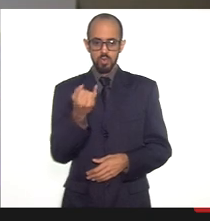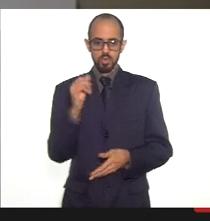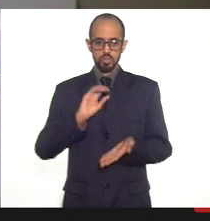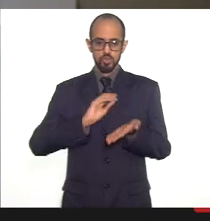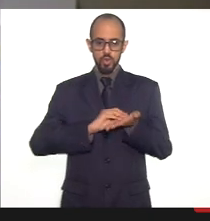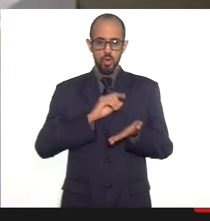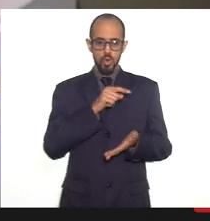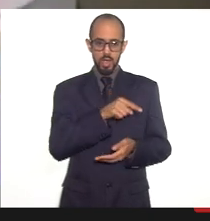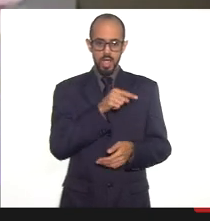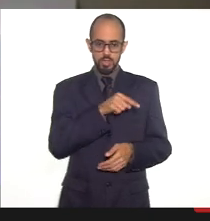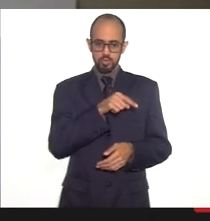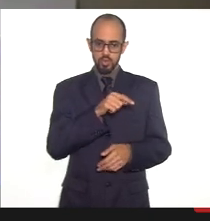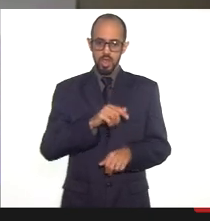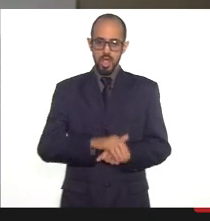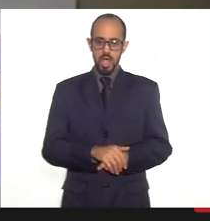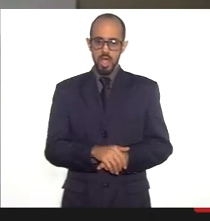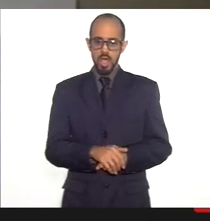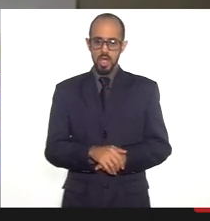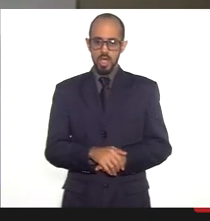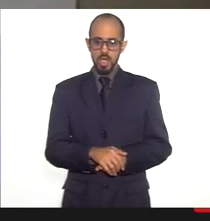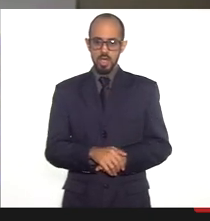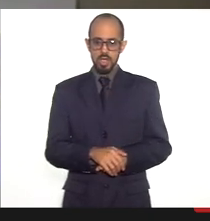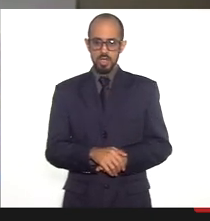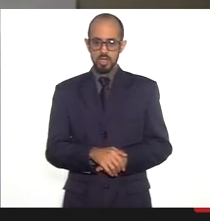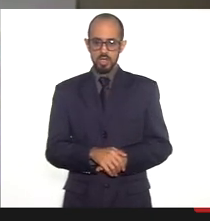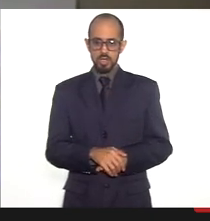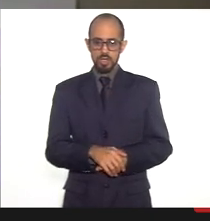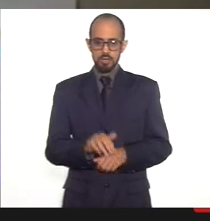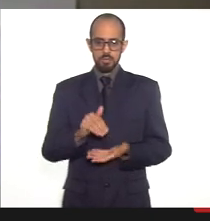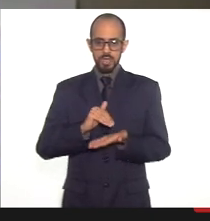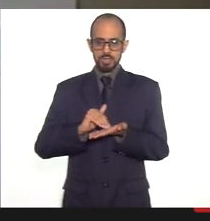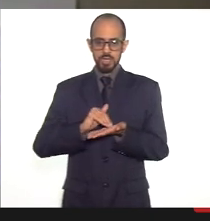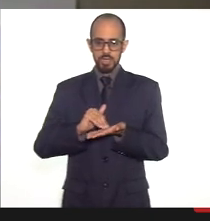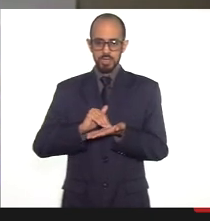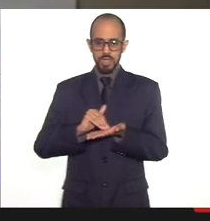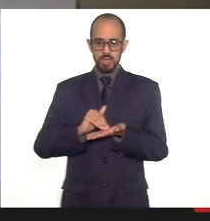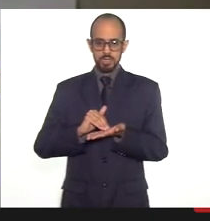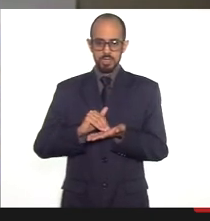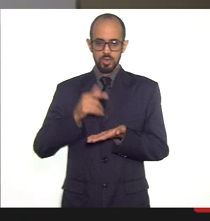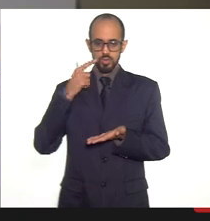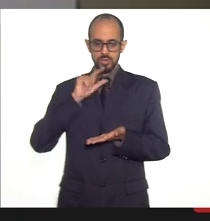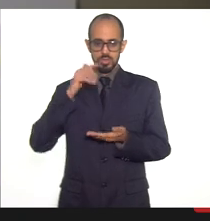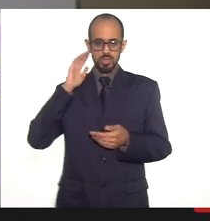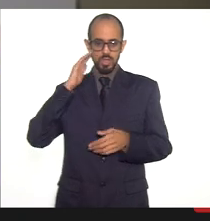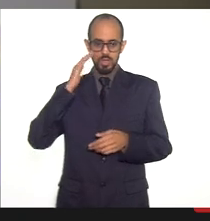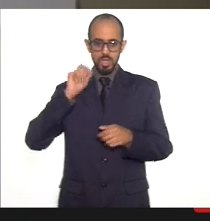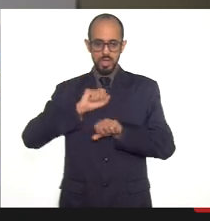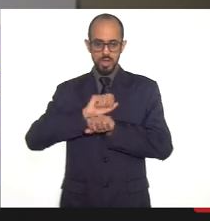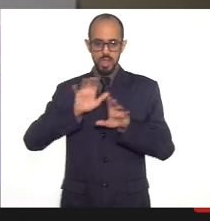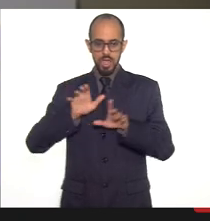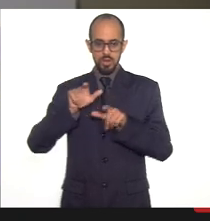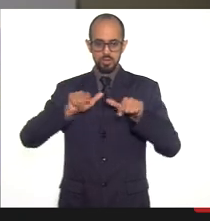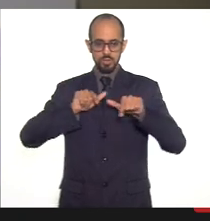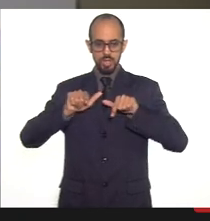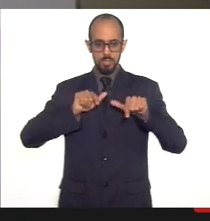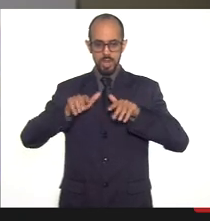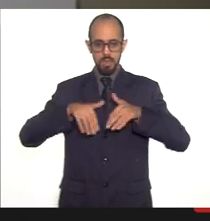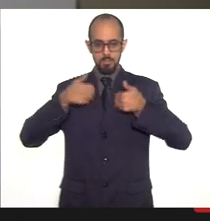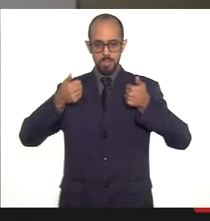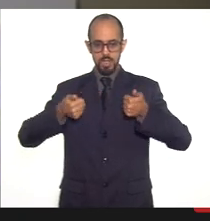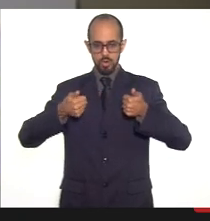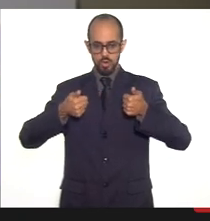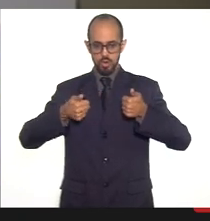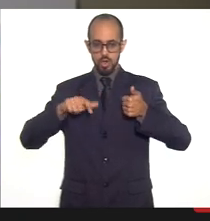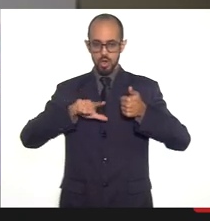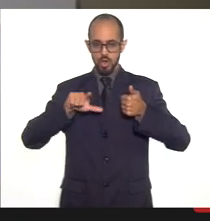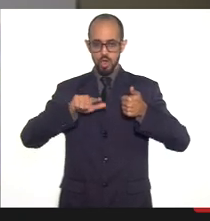a Secretaria ter ciência e trabalhar melhor essa questão. É claro que a